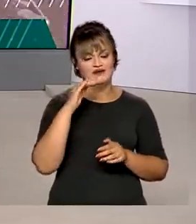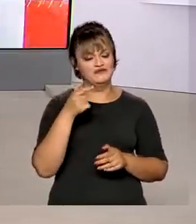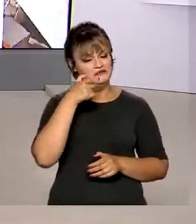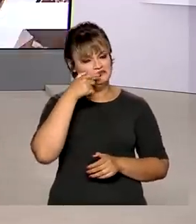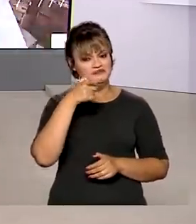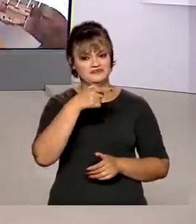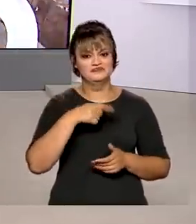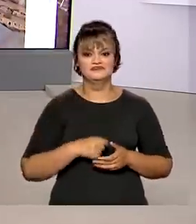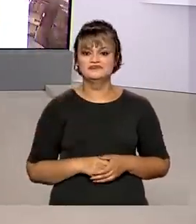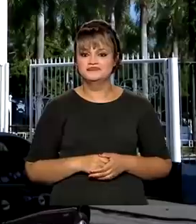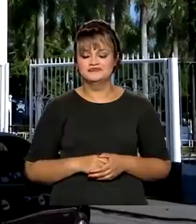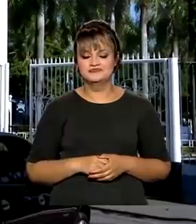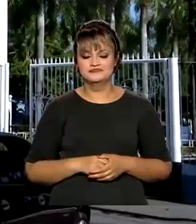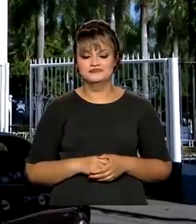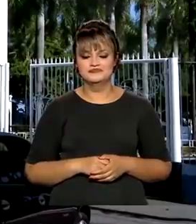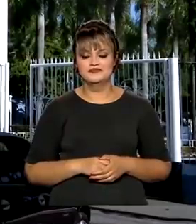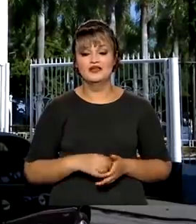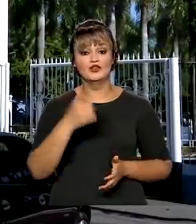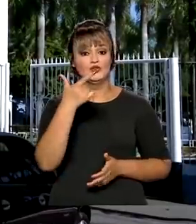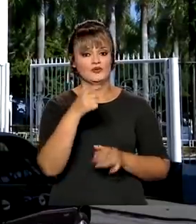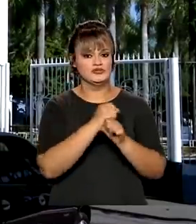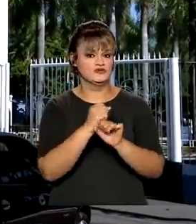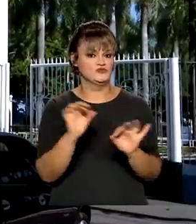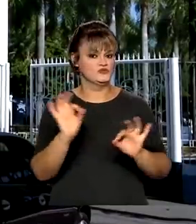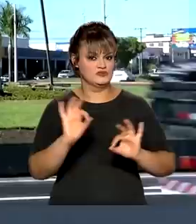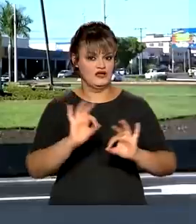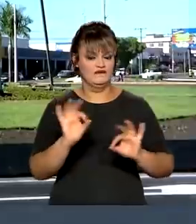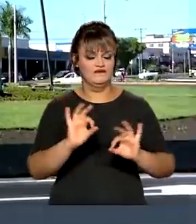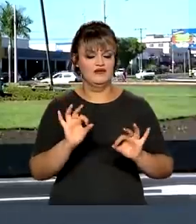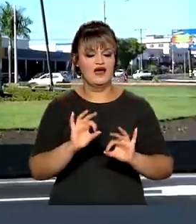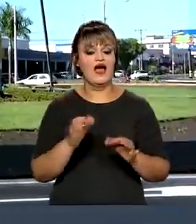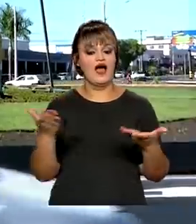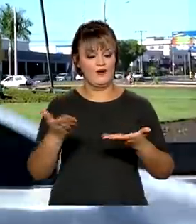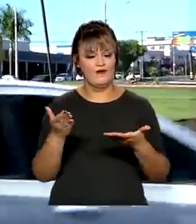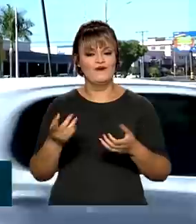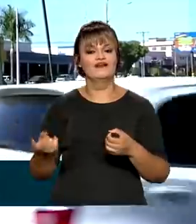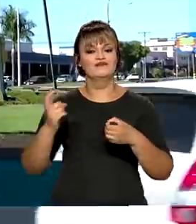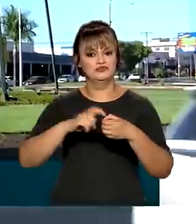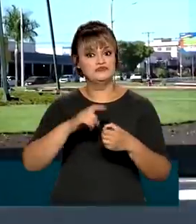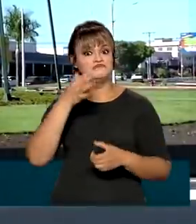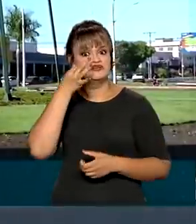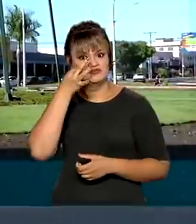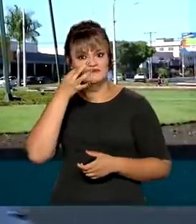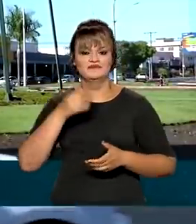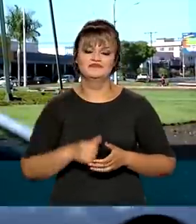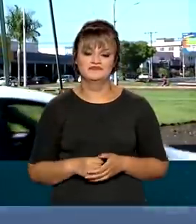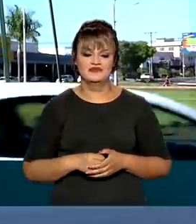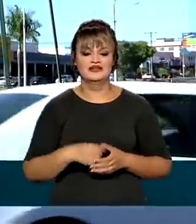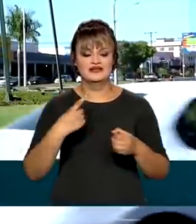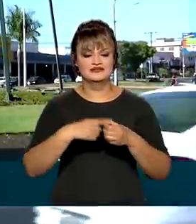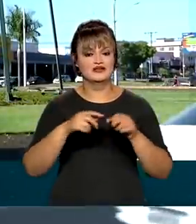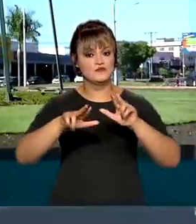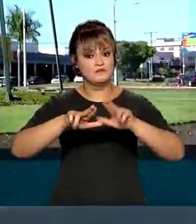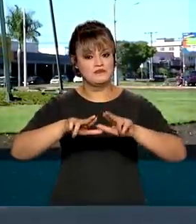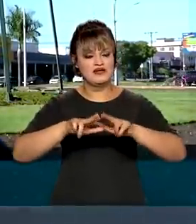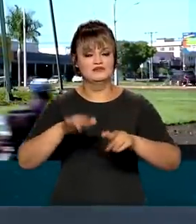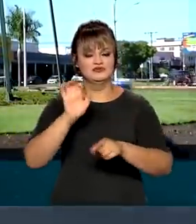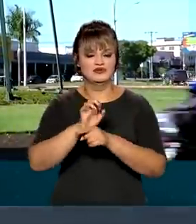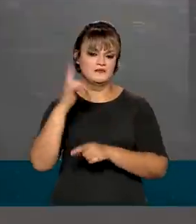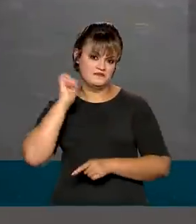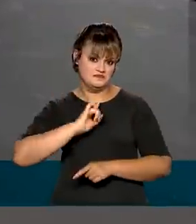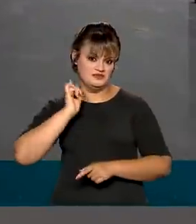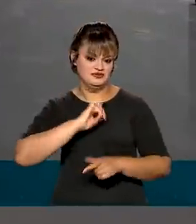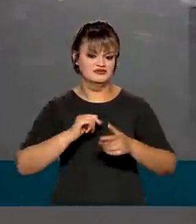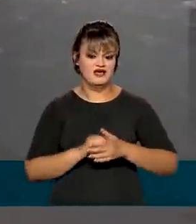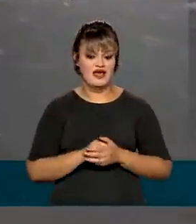Bolsonaro. Depois de dois anos, a Expo Zebu voltou a ser realizada de forma presencial na cidade de Uberaba, em Minas Gerais.